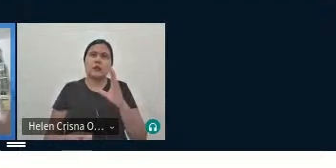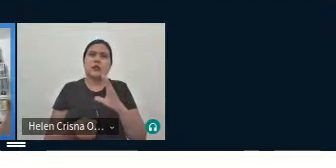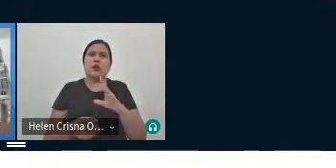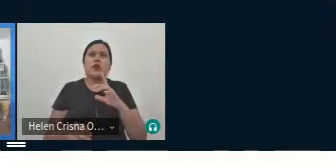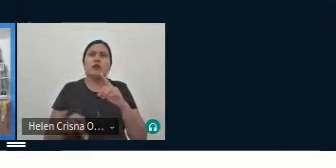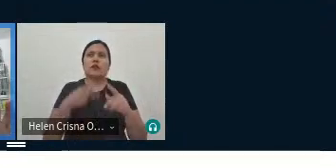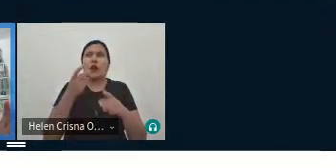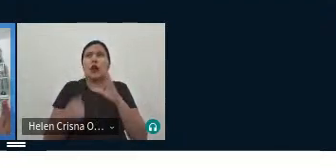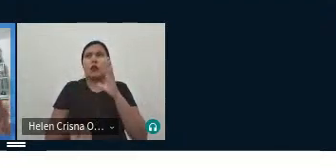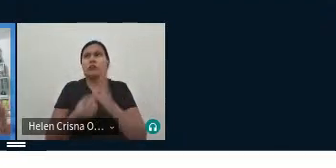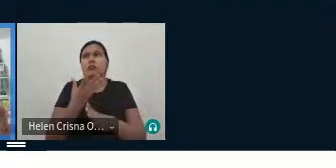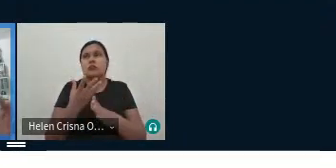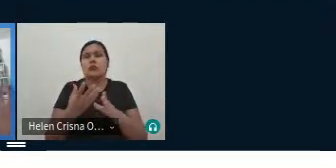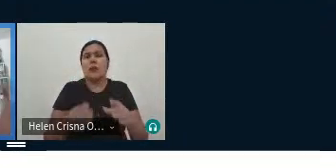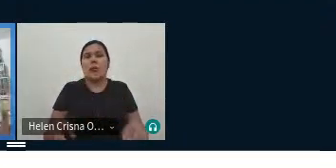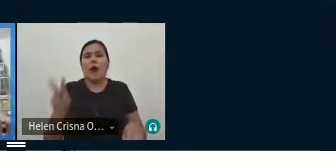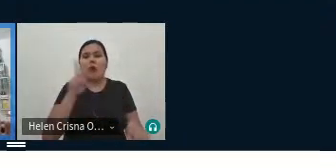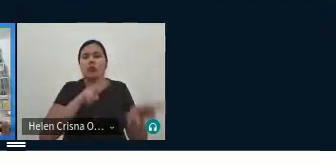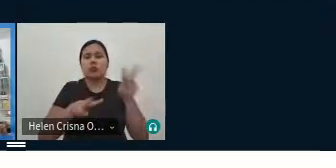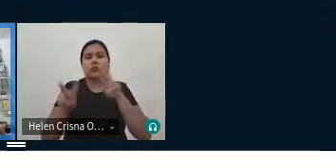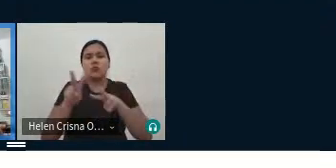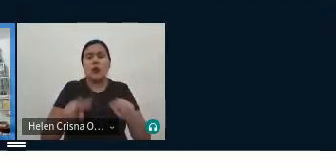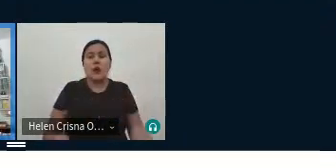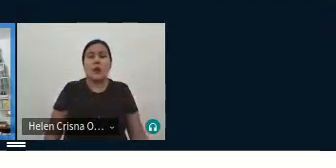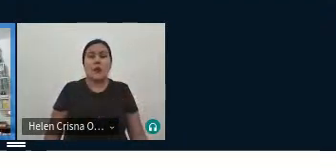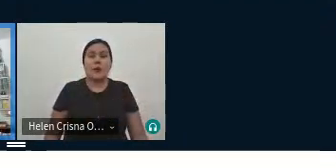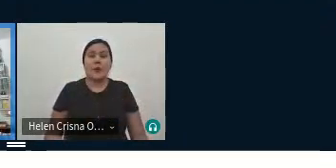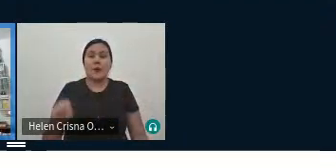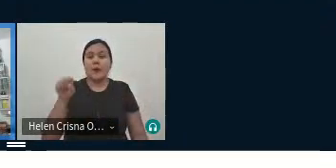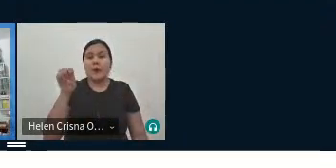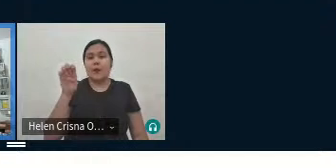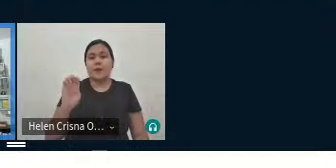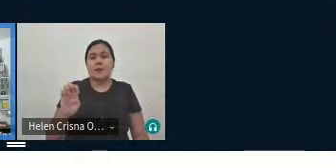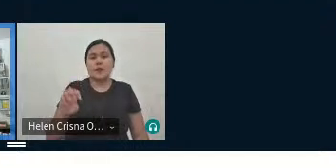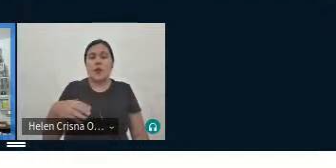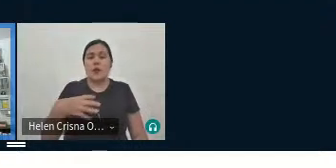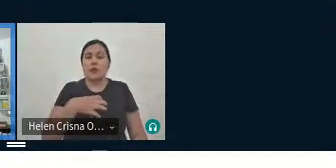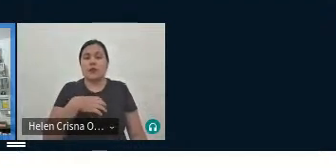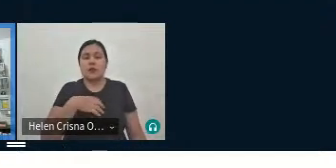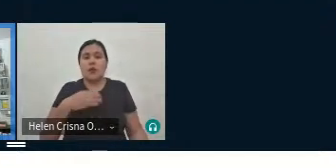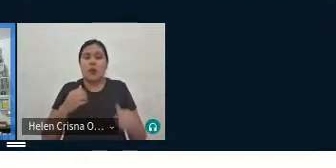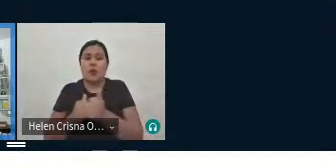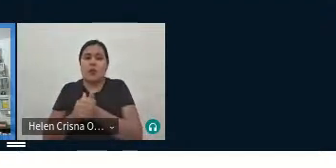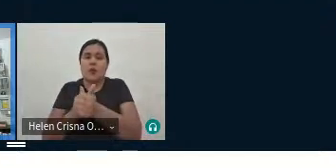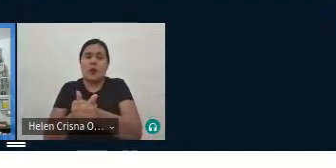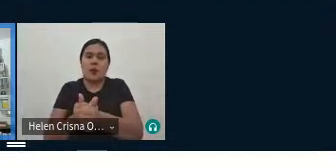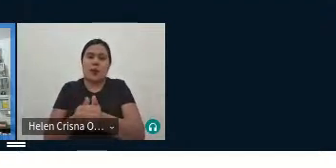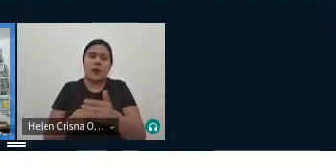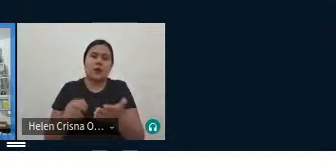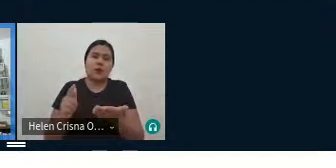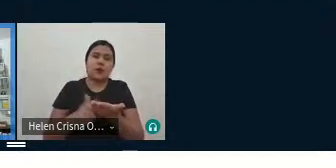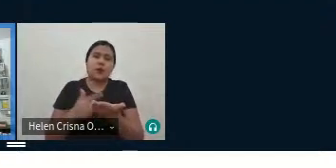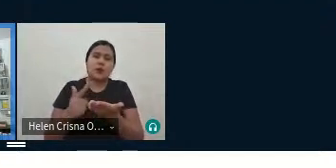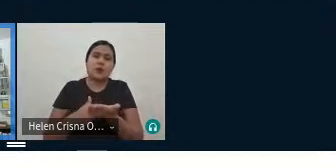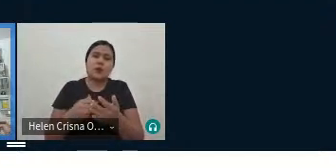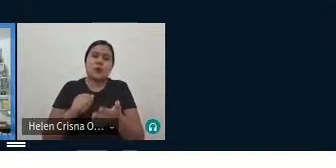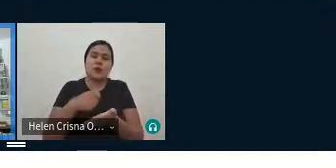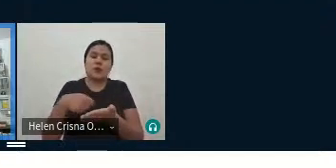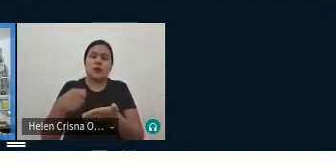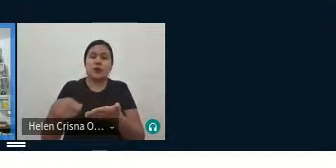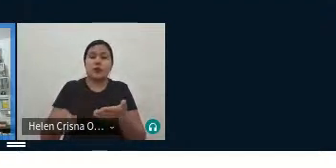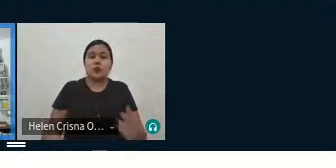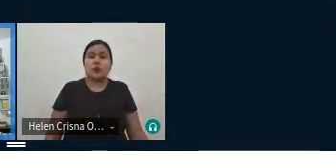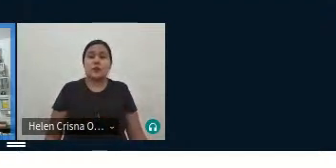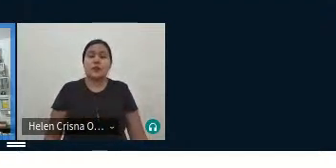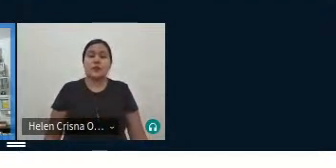cosmovisão, então, o sei tem um sentido mais aproximado da obra, do autor, da